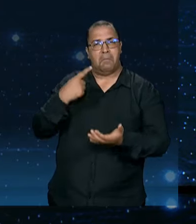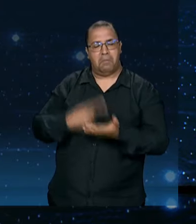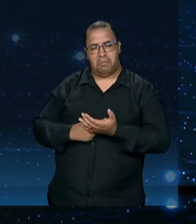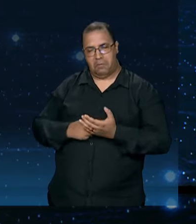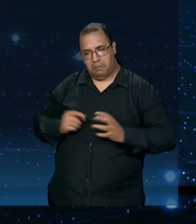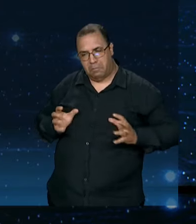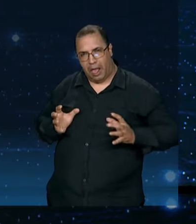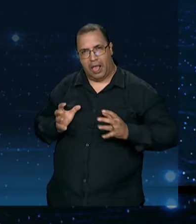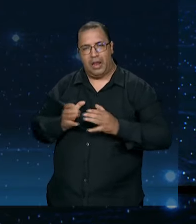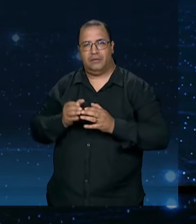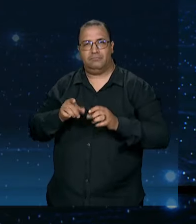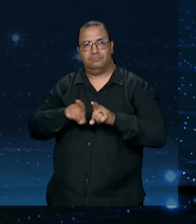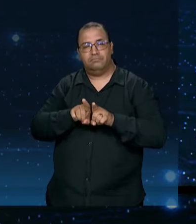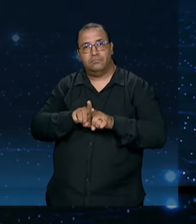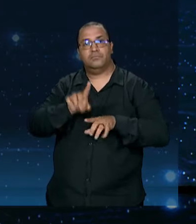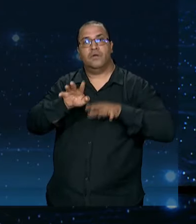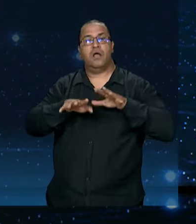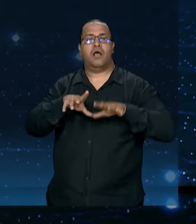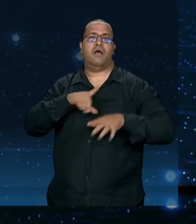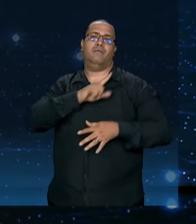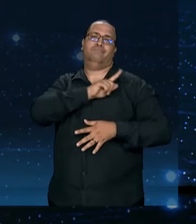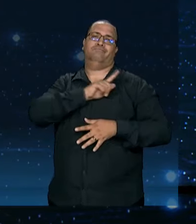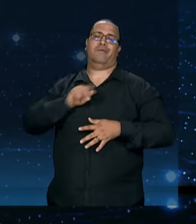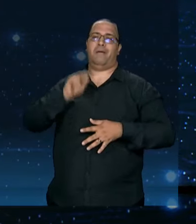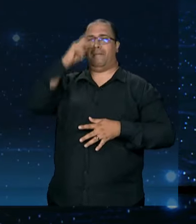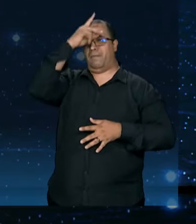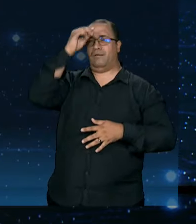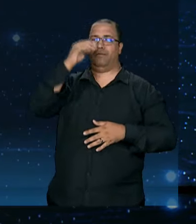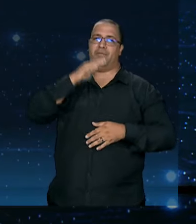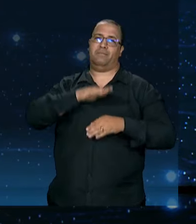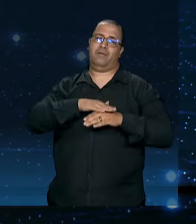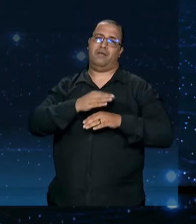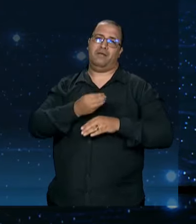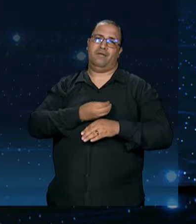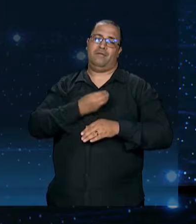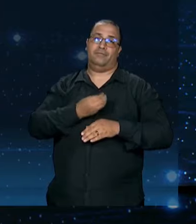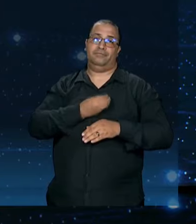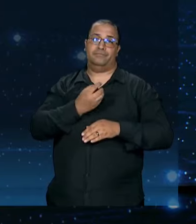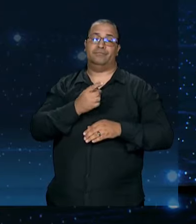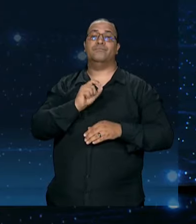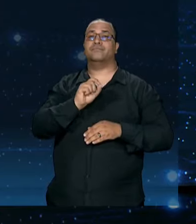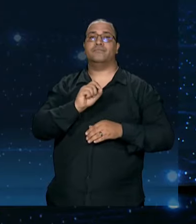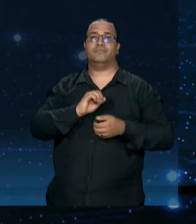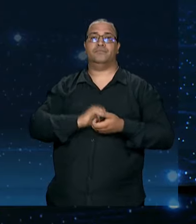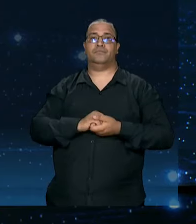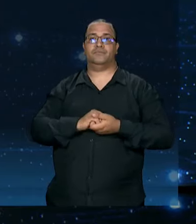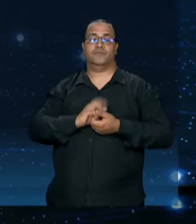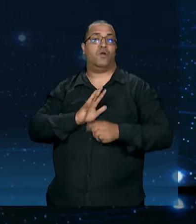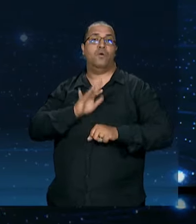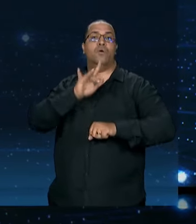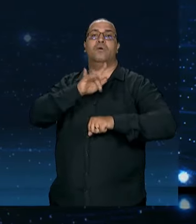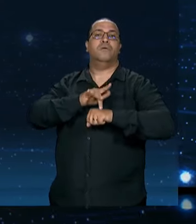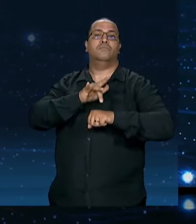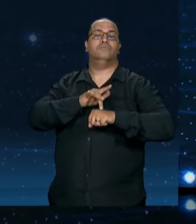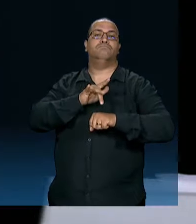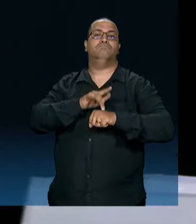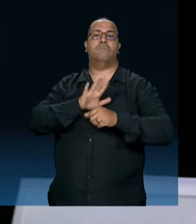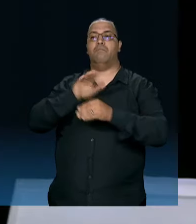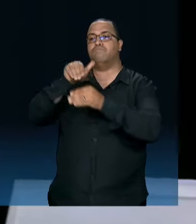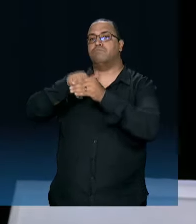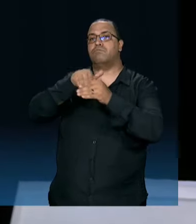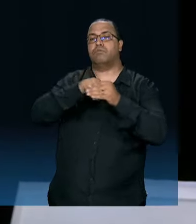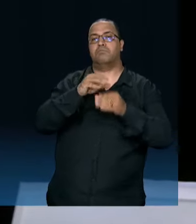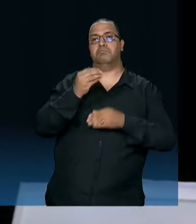extraordinária, para fazer o melhor governo da história de São Paulo. O que está em jogo, Ricardo, não é nessa eleição experiência